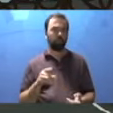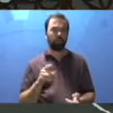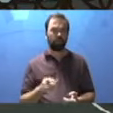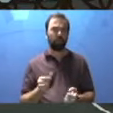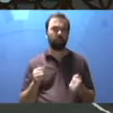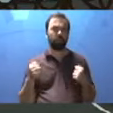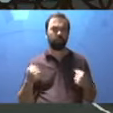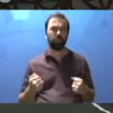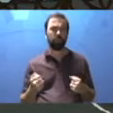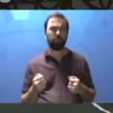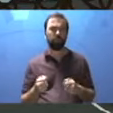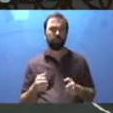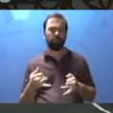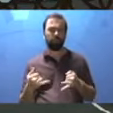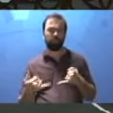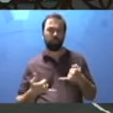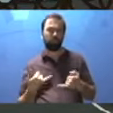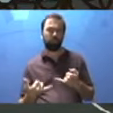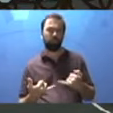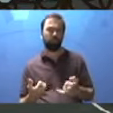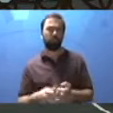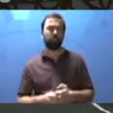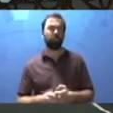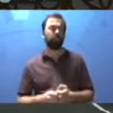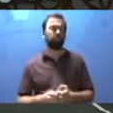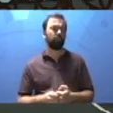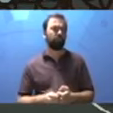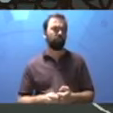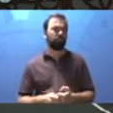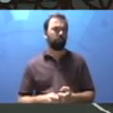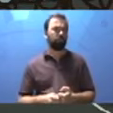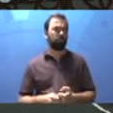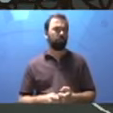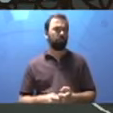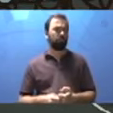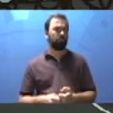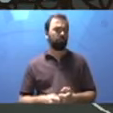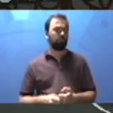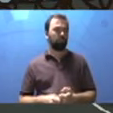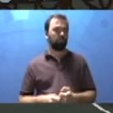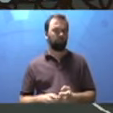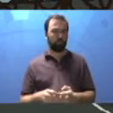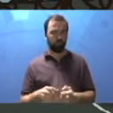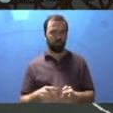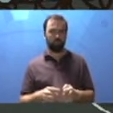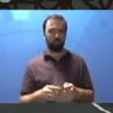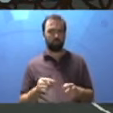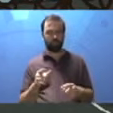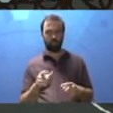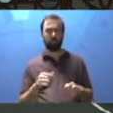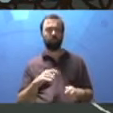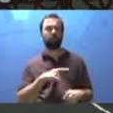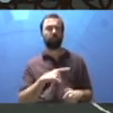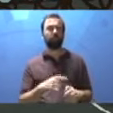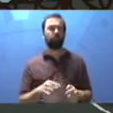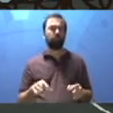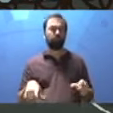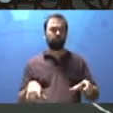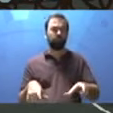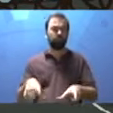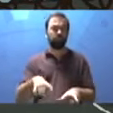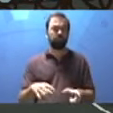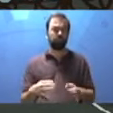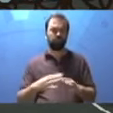Você pode brincar na sua casa. Se não tem como construir a maquete, pega... Se você tem brinquedo, tem carrinho, tem